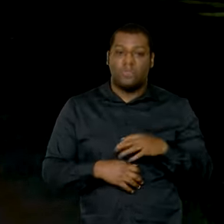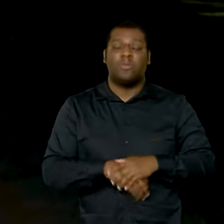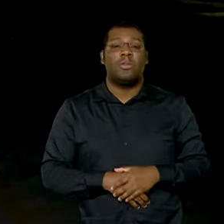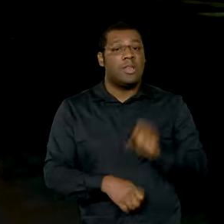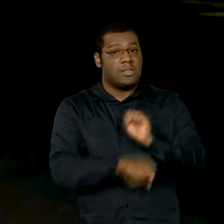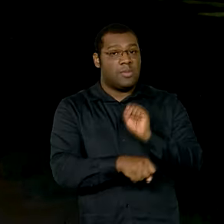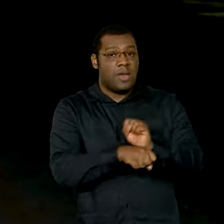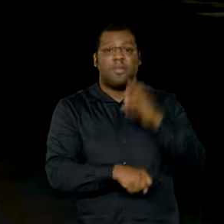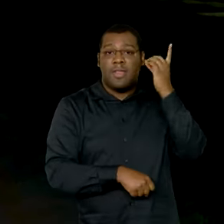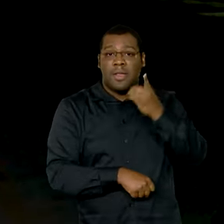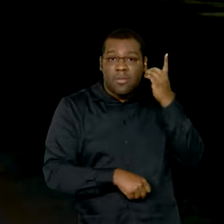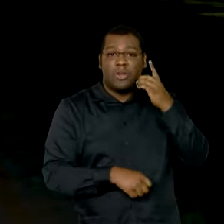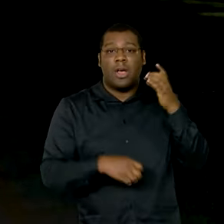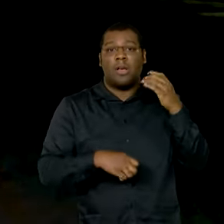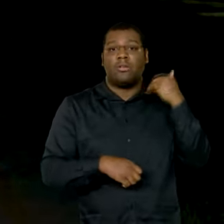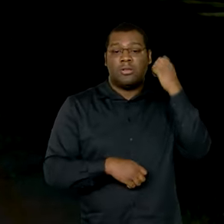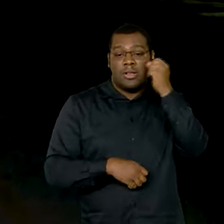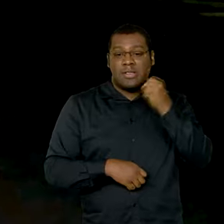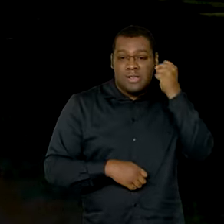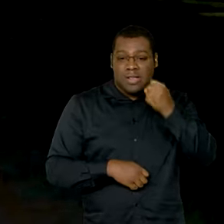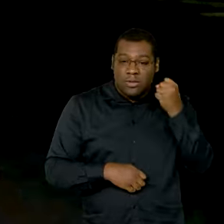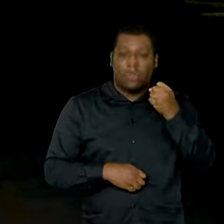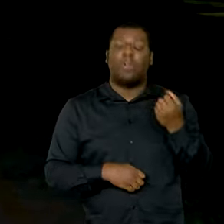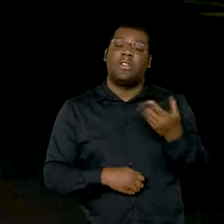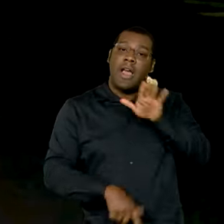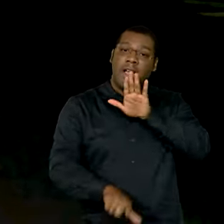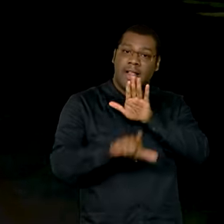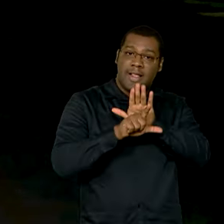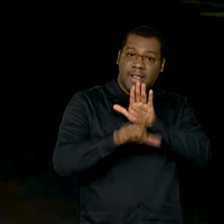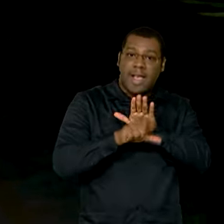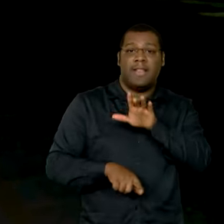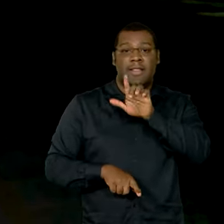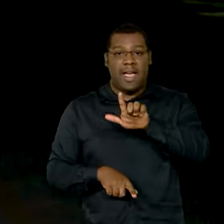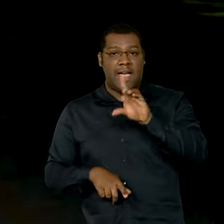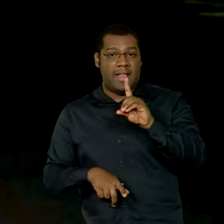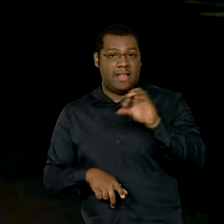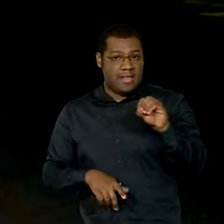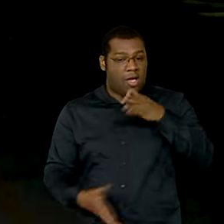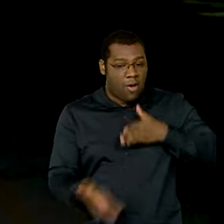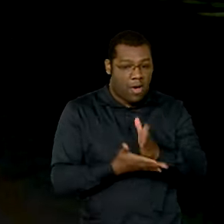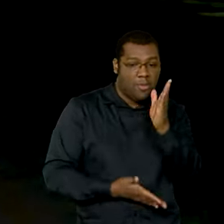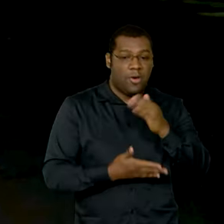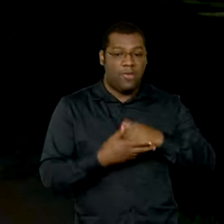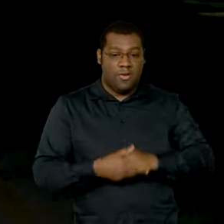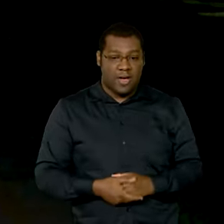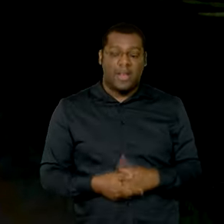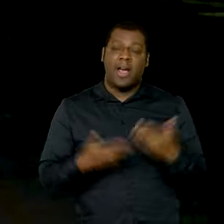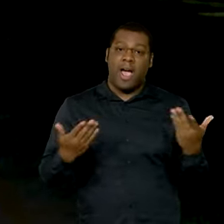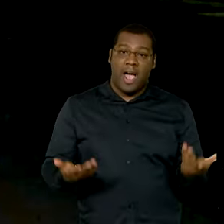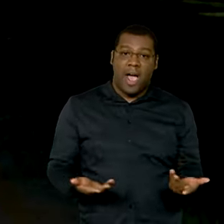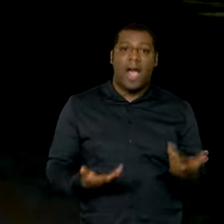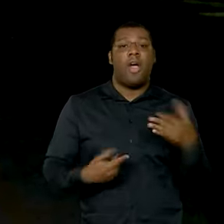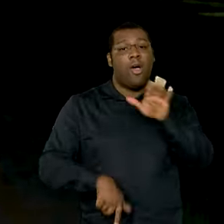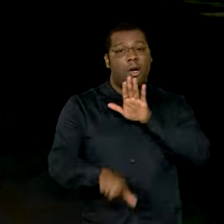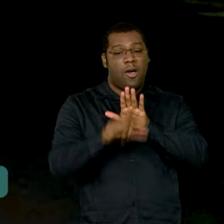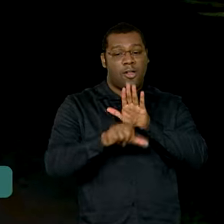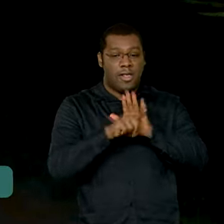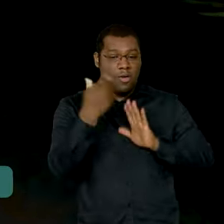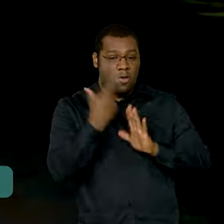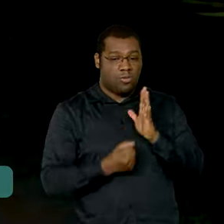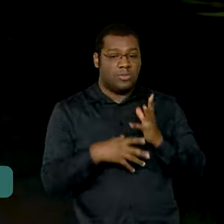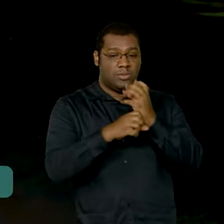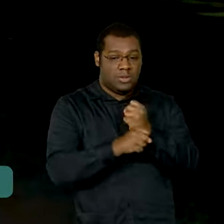senadores, a Lei de Diretrizes Orçamentárias se transforma numa espécie de guia para a elaboração da Lei Orçamentária